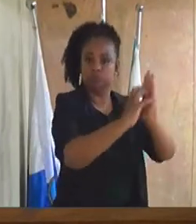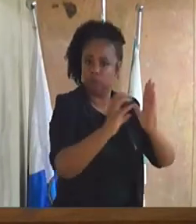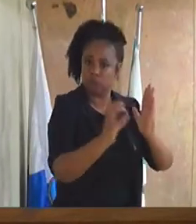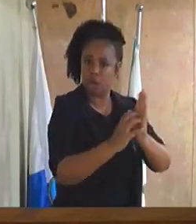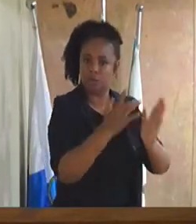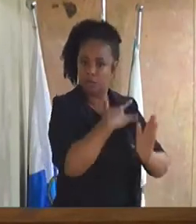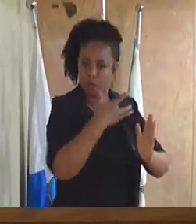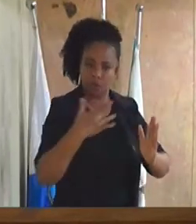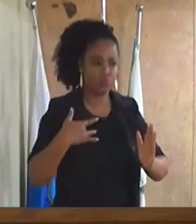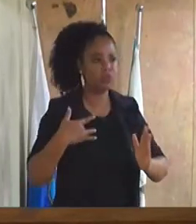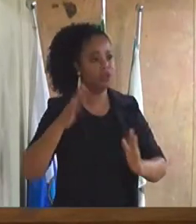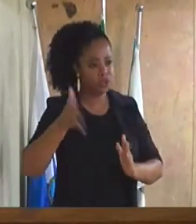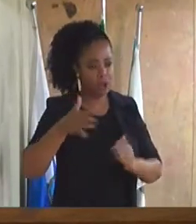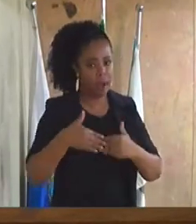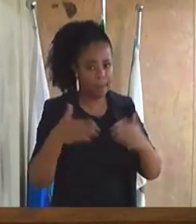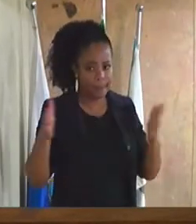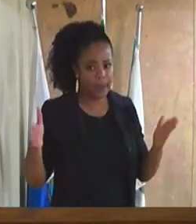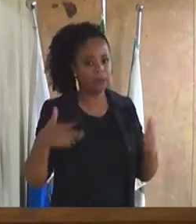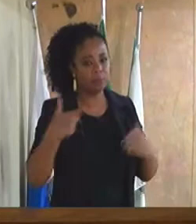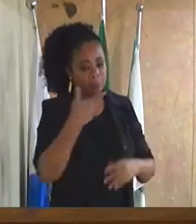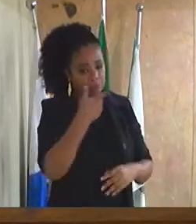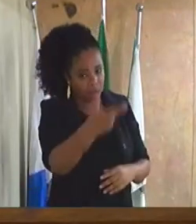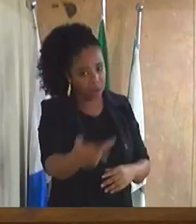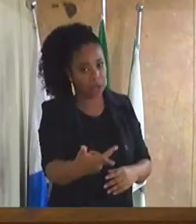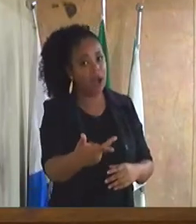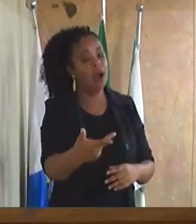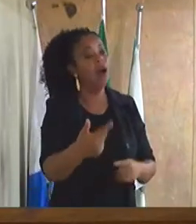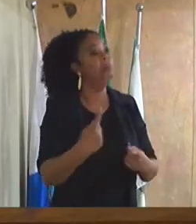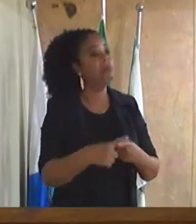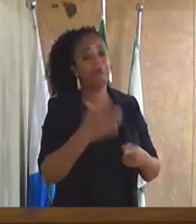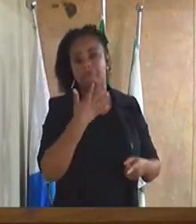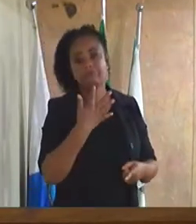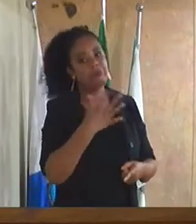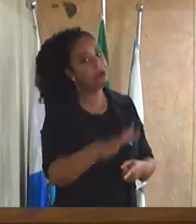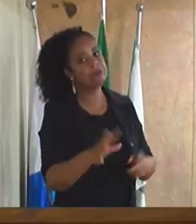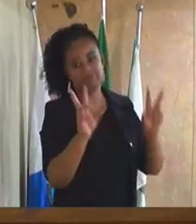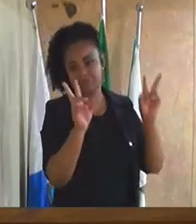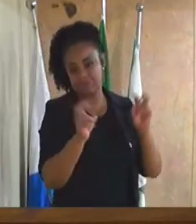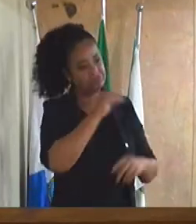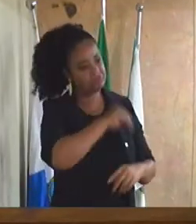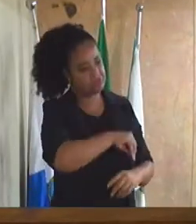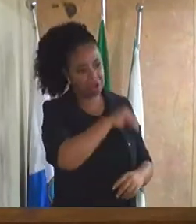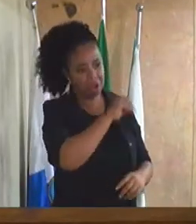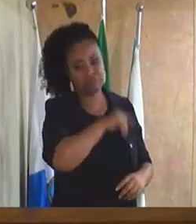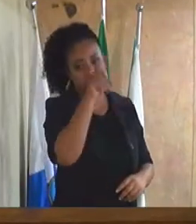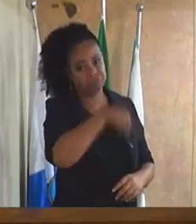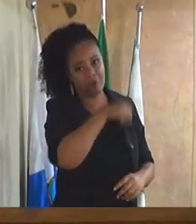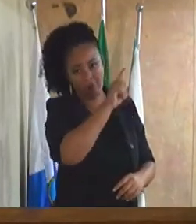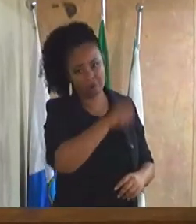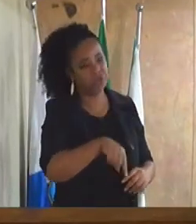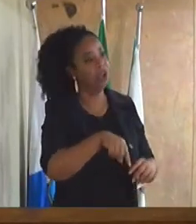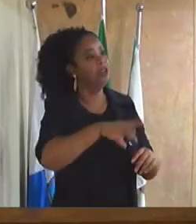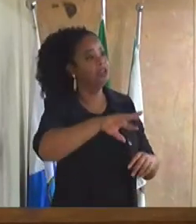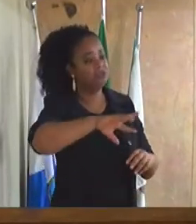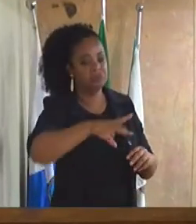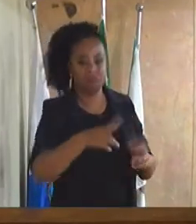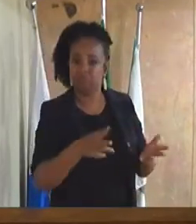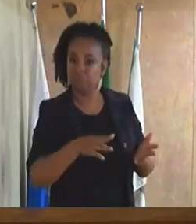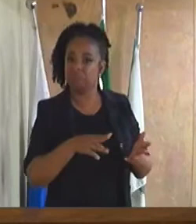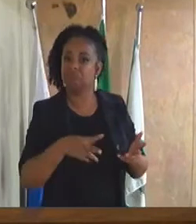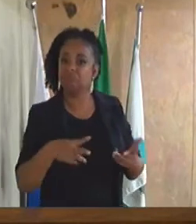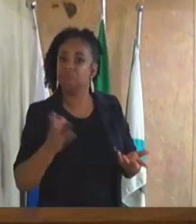aberta para se posicionar pois desconhece esses cortes e em relação também aos cargos comissionados